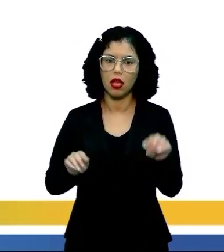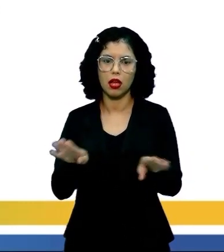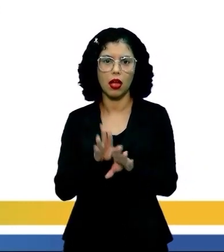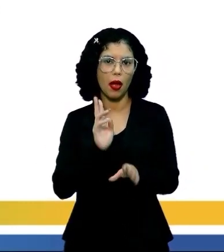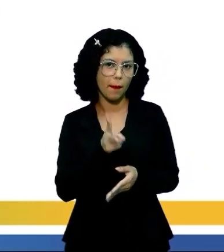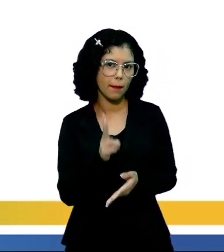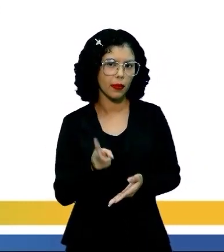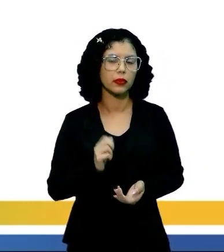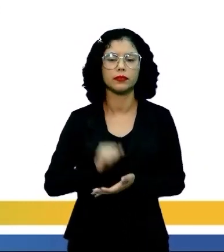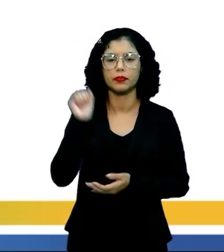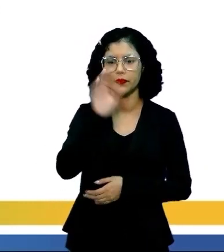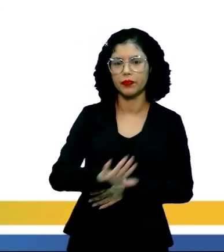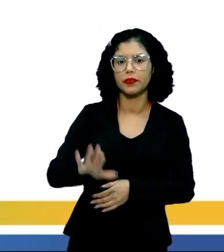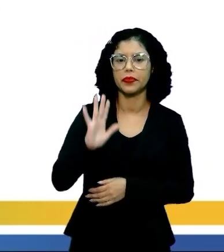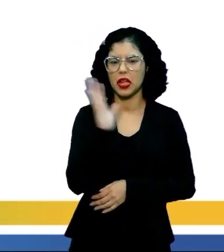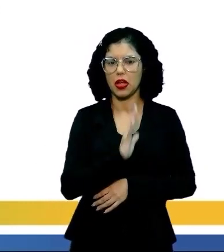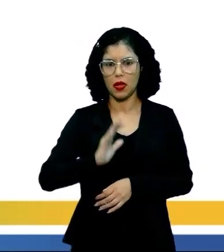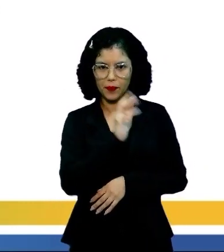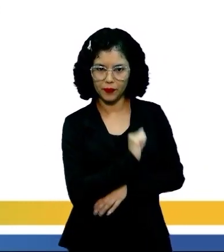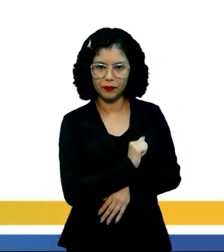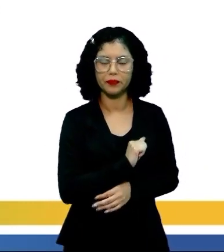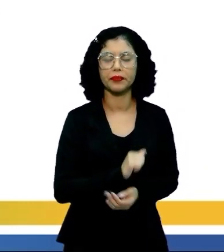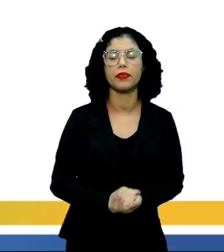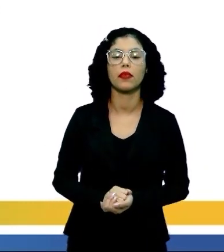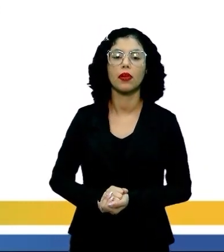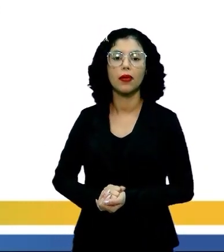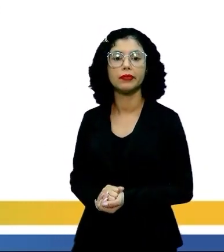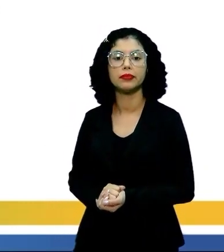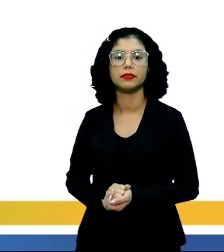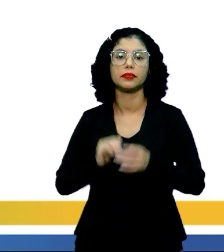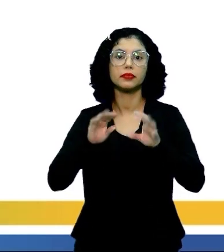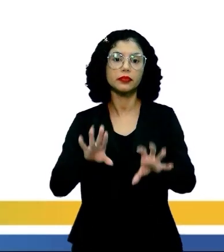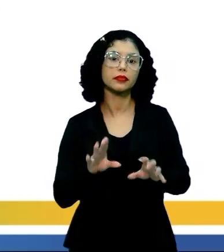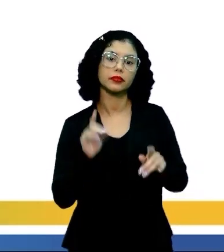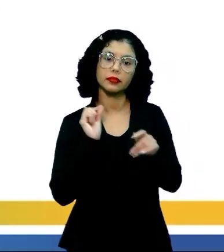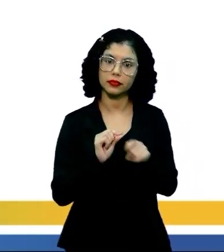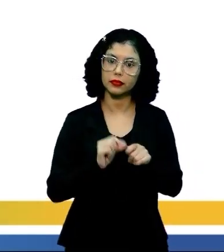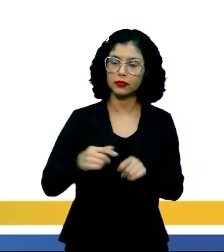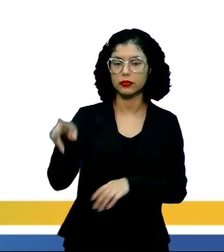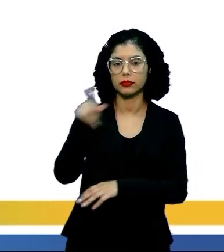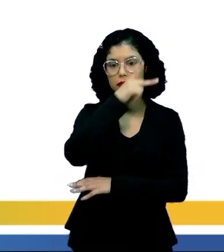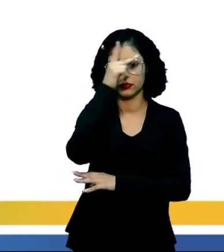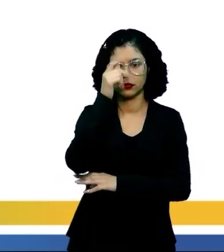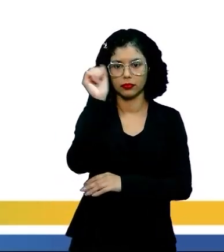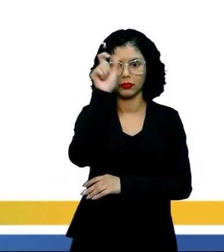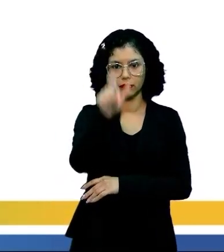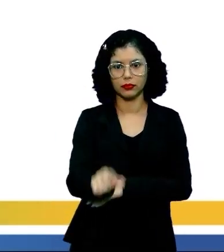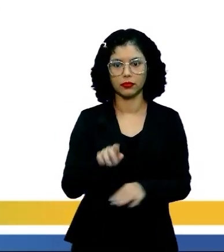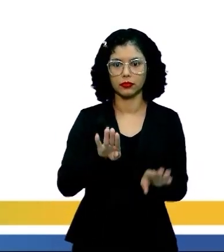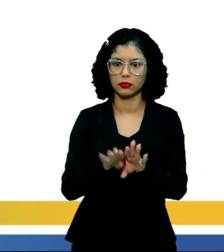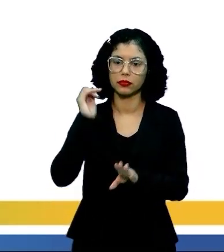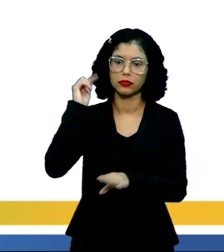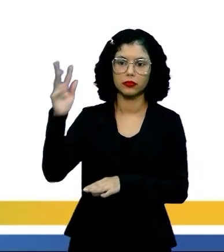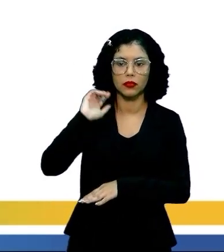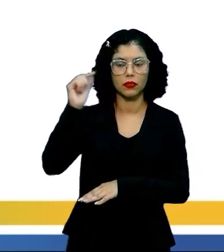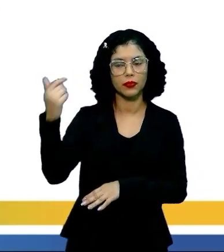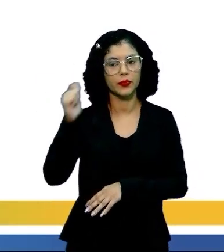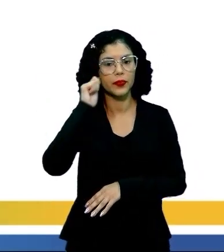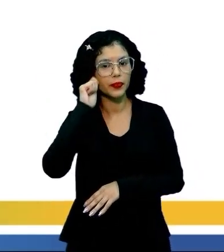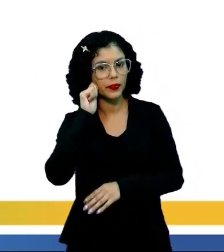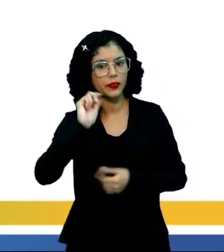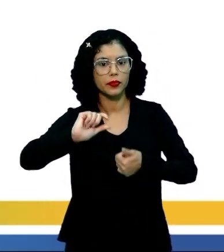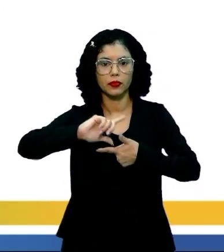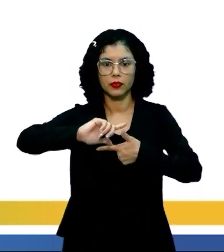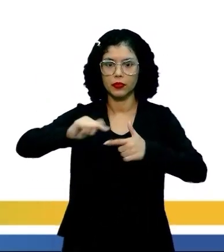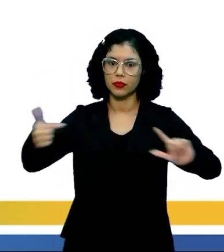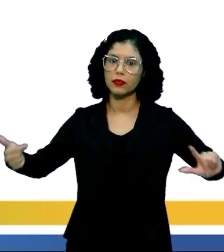nacionalista, um amor à pátria, exacerbado, assim como faziam personagens da ficção de outros